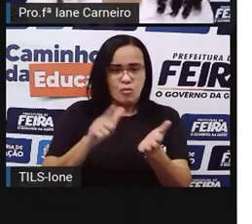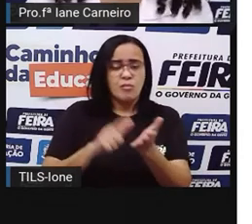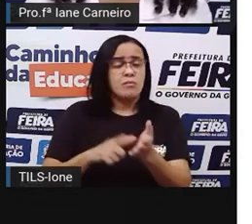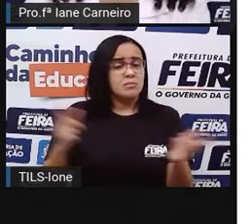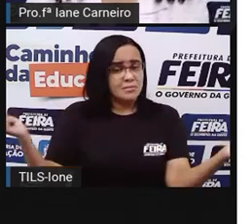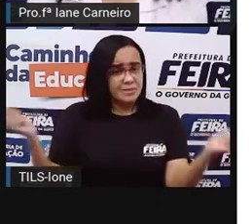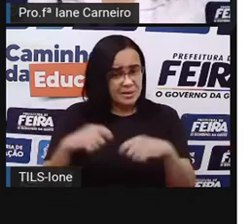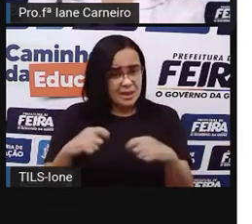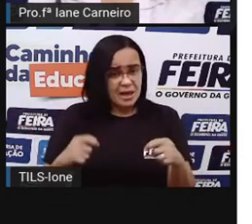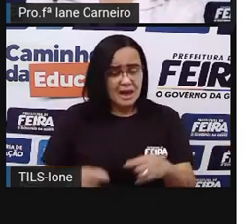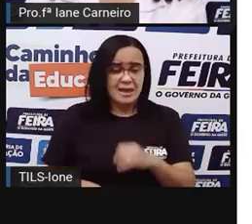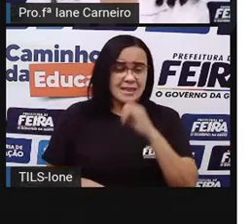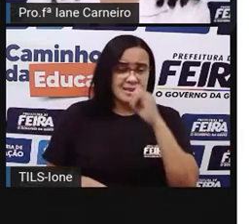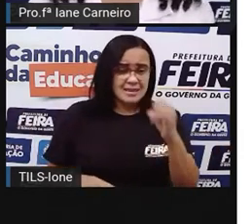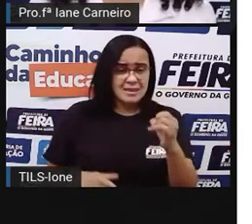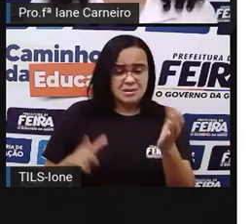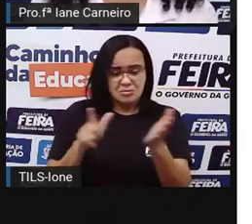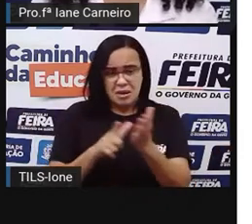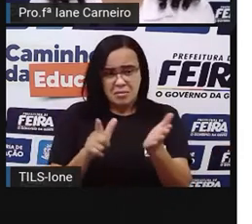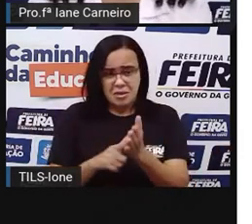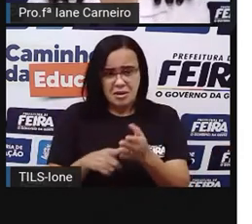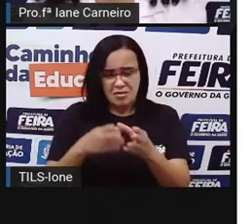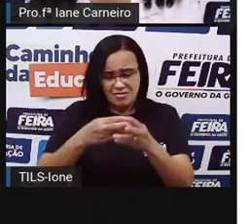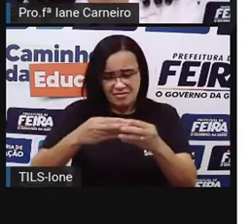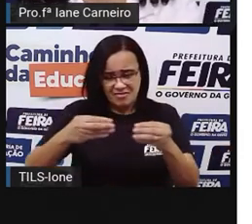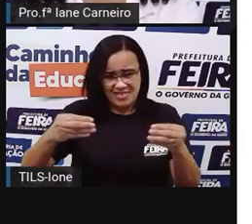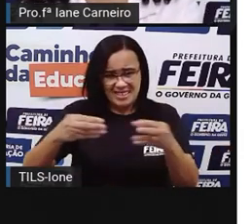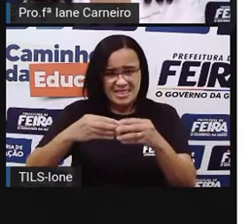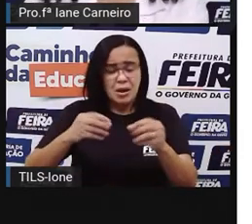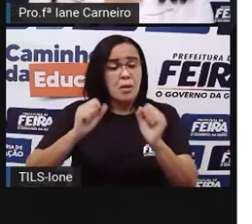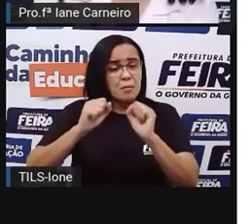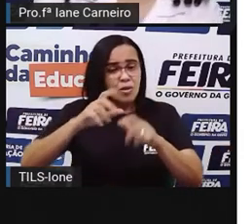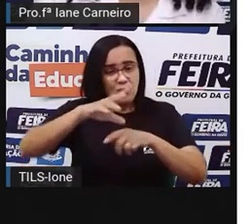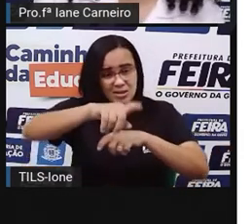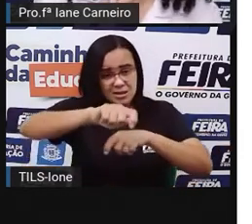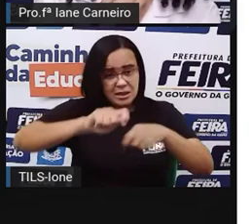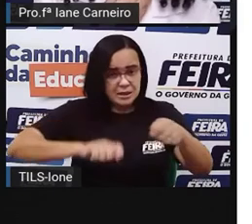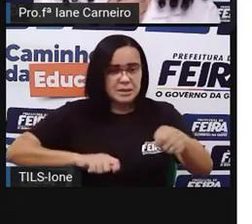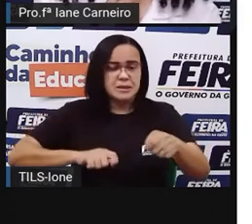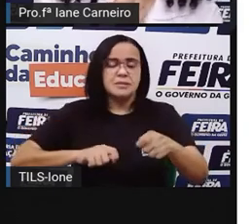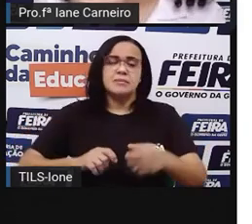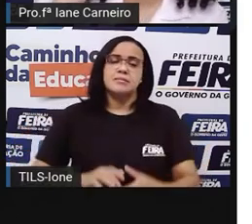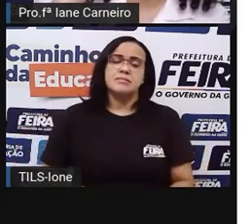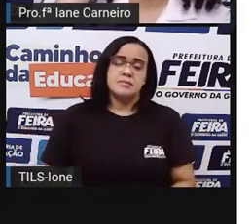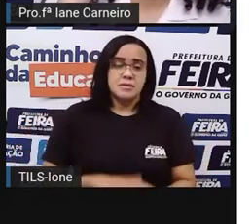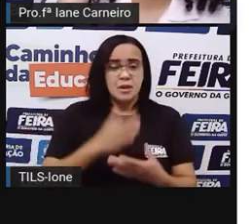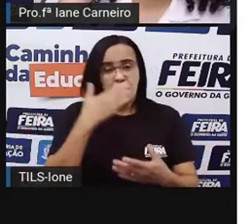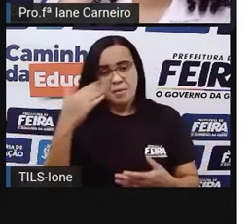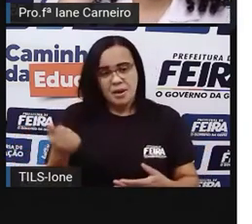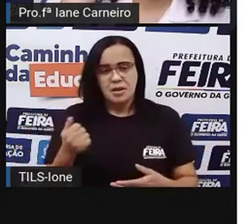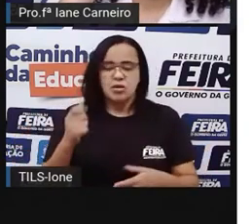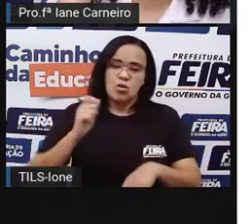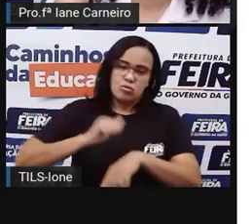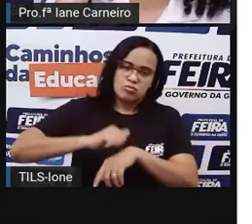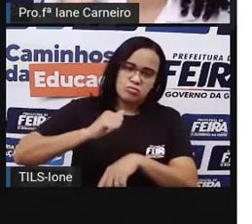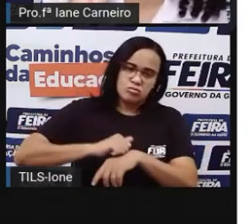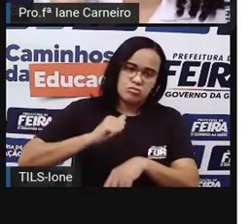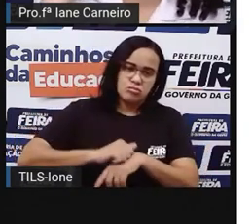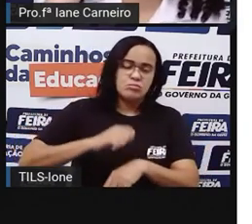muito fino, essas canetinhas podem rasgar o papel. Então, eles pedem que tenha uma gramatura, né? Uma